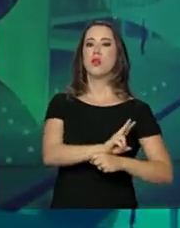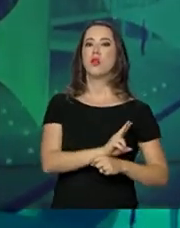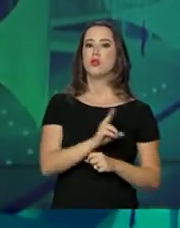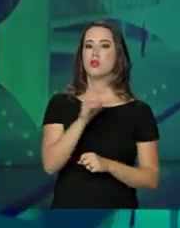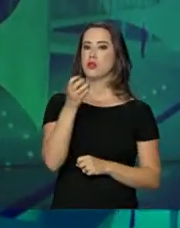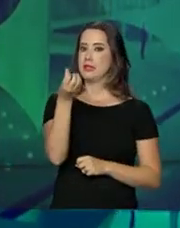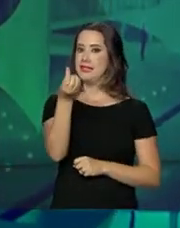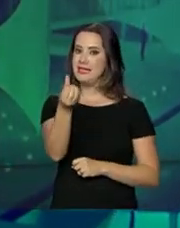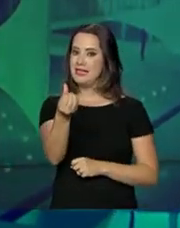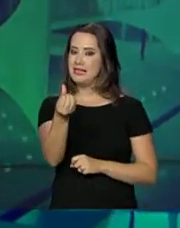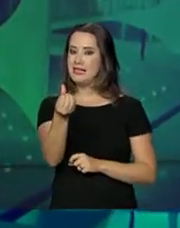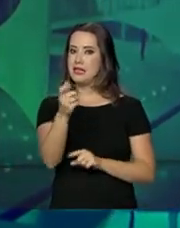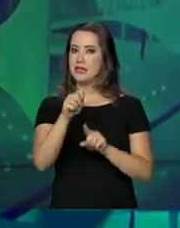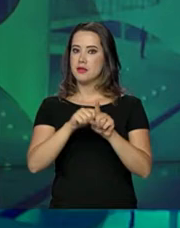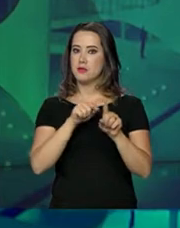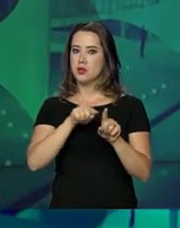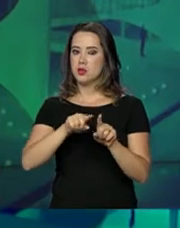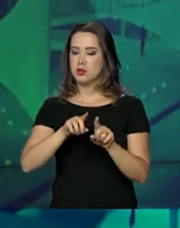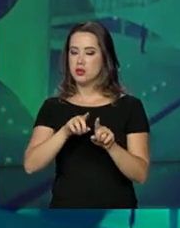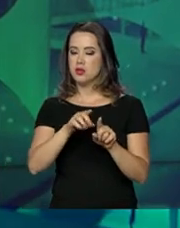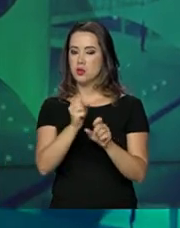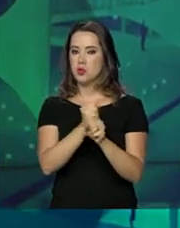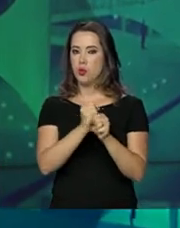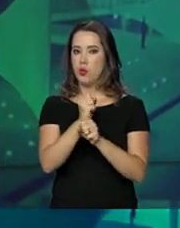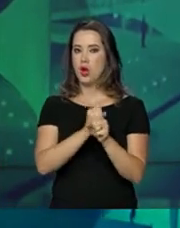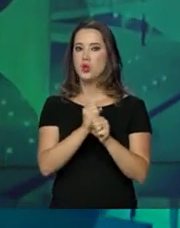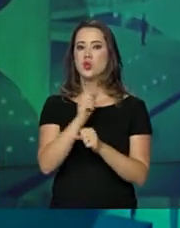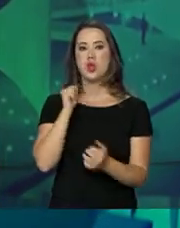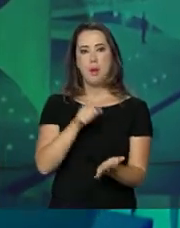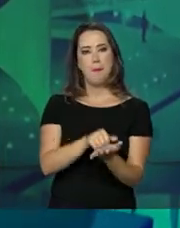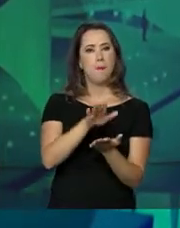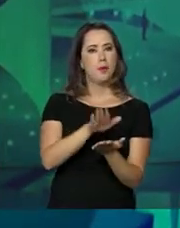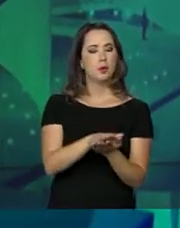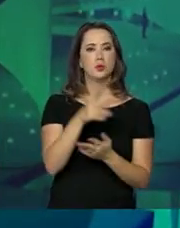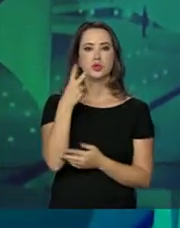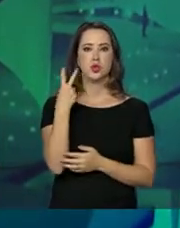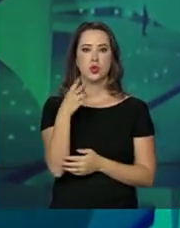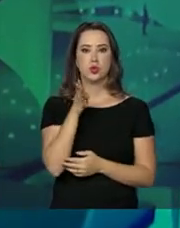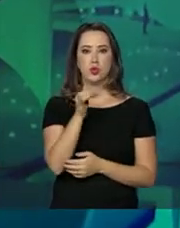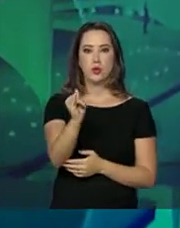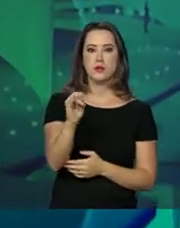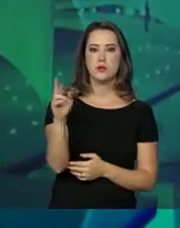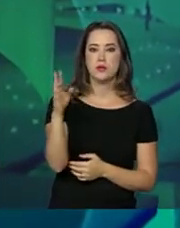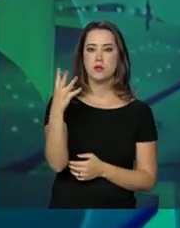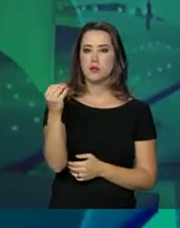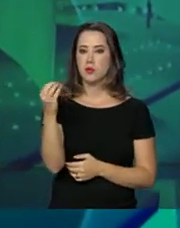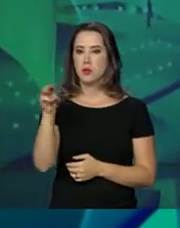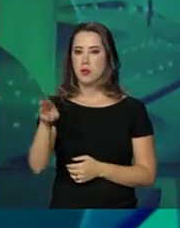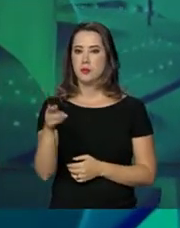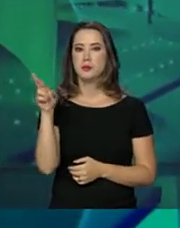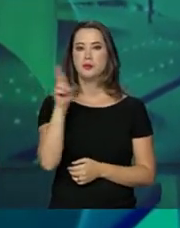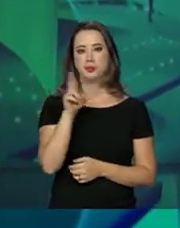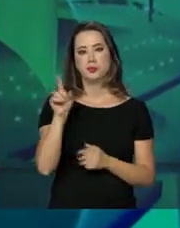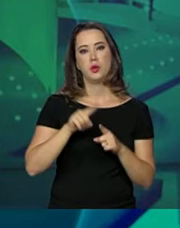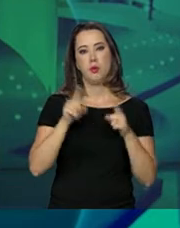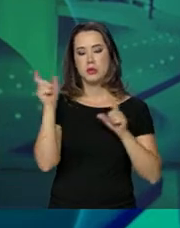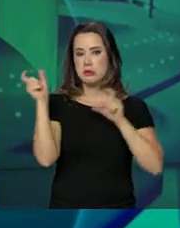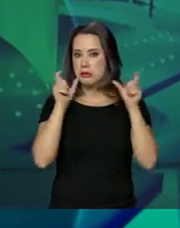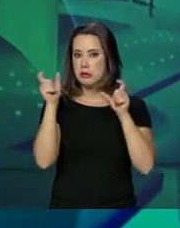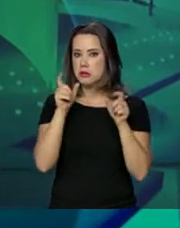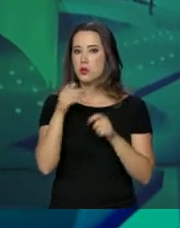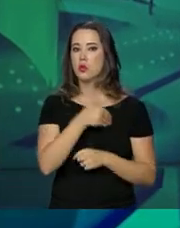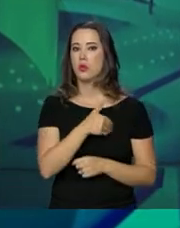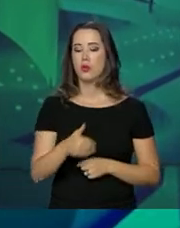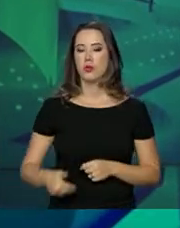primeiros seis meses do ano, as multas geraram R$ 2,4 bilhões. Mas, além da vigilância do governo, é